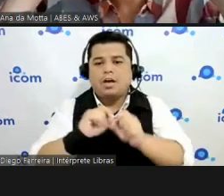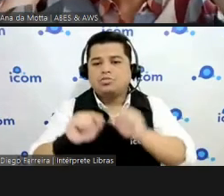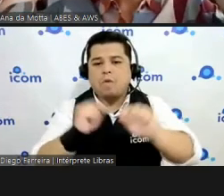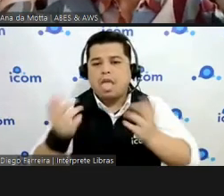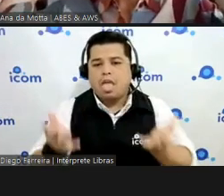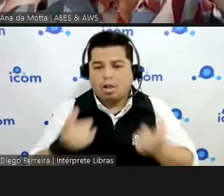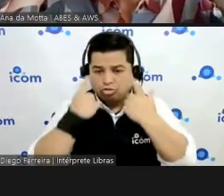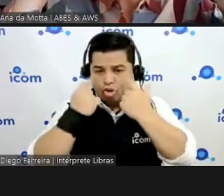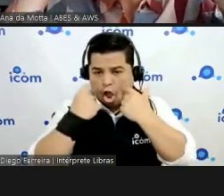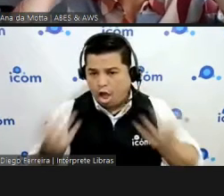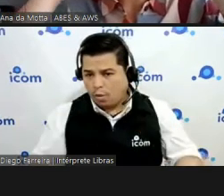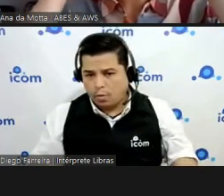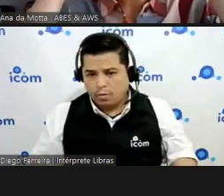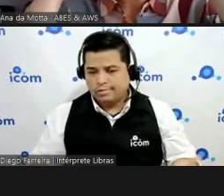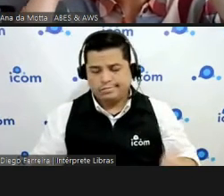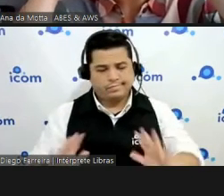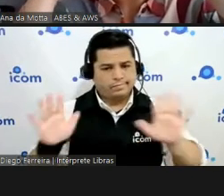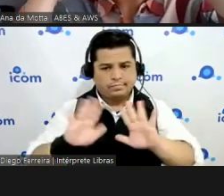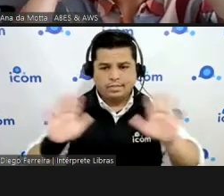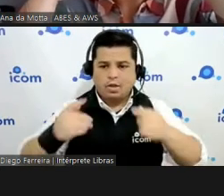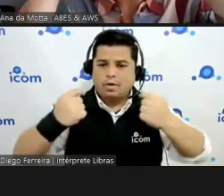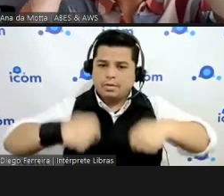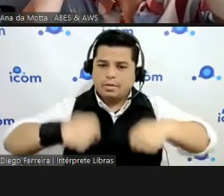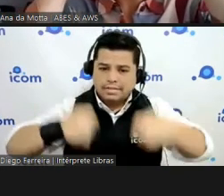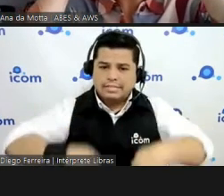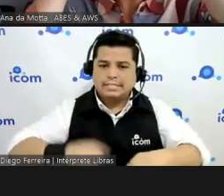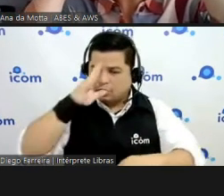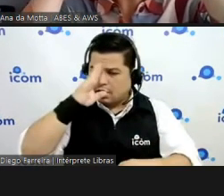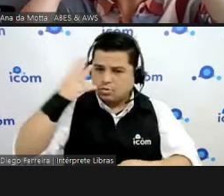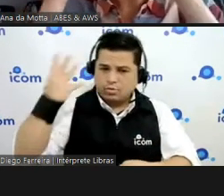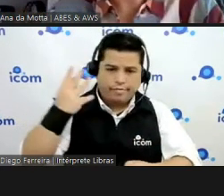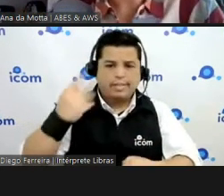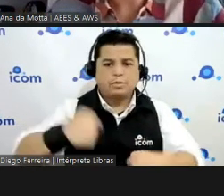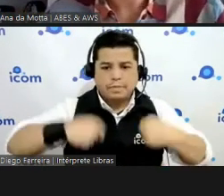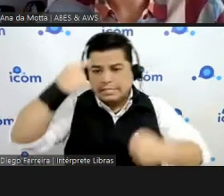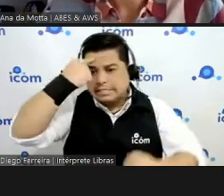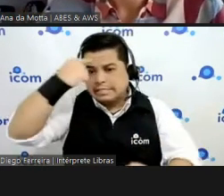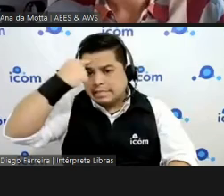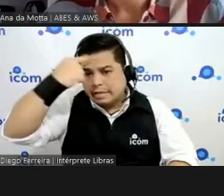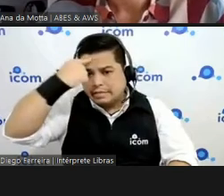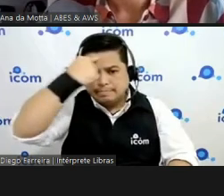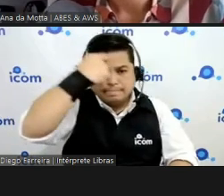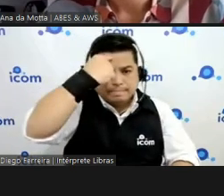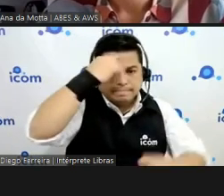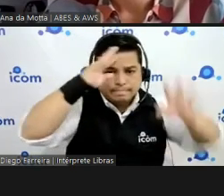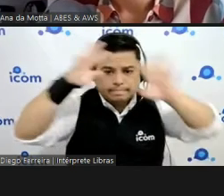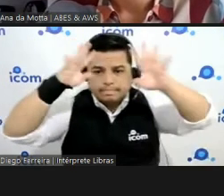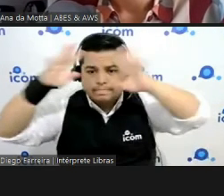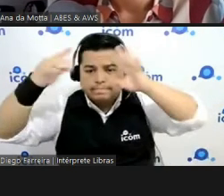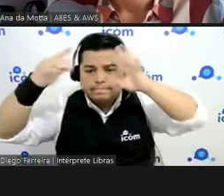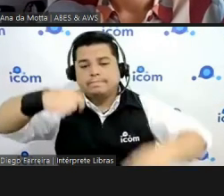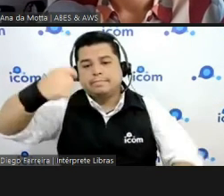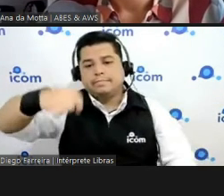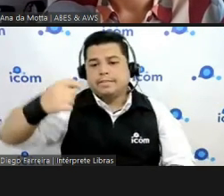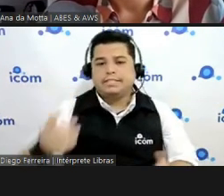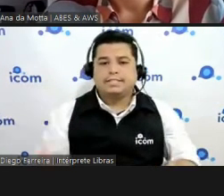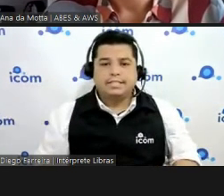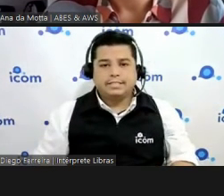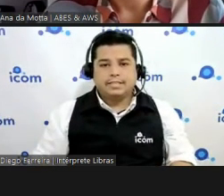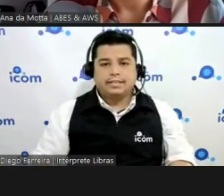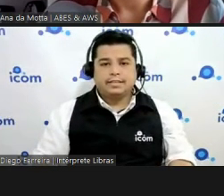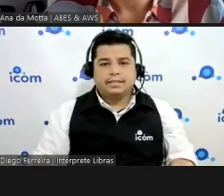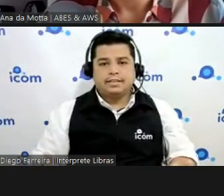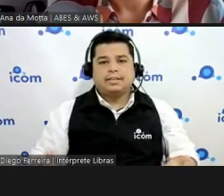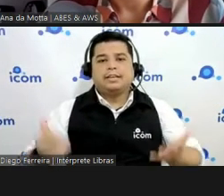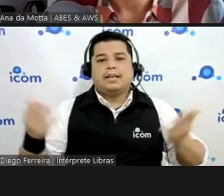sabe se eu tenho um problema eu sempre eu ensino isso muito para os meus filhos não sou mulher de